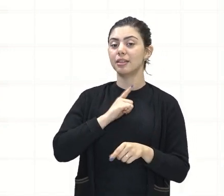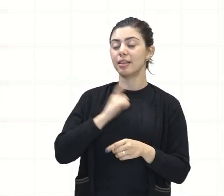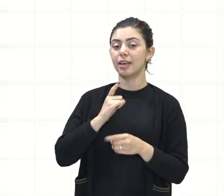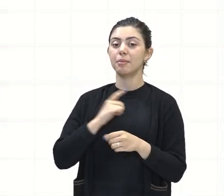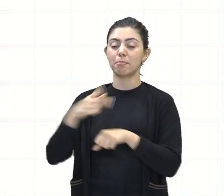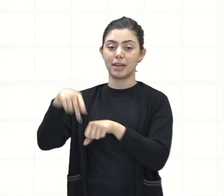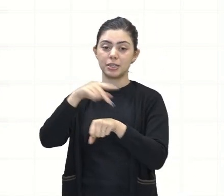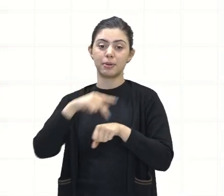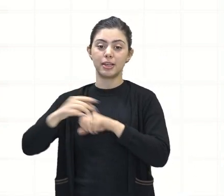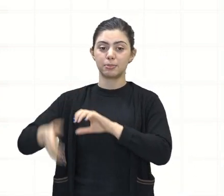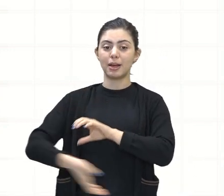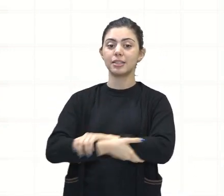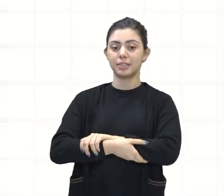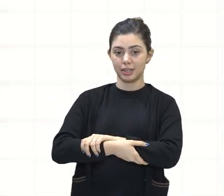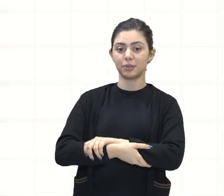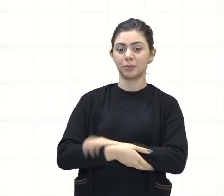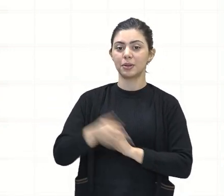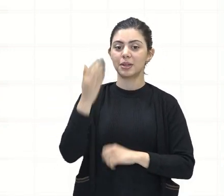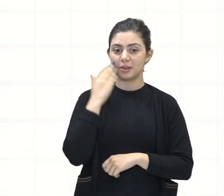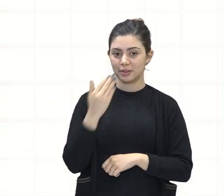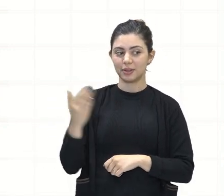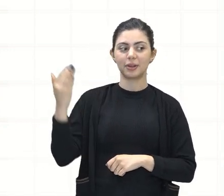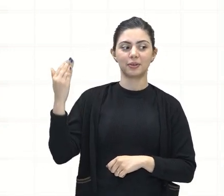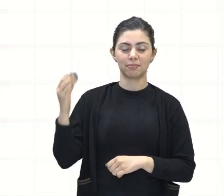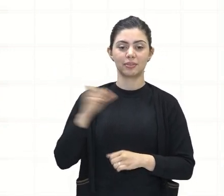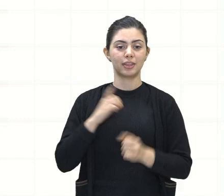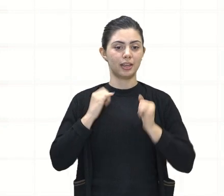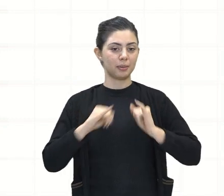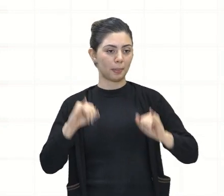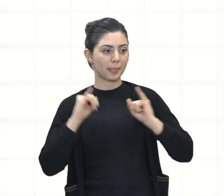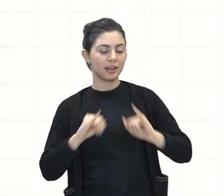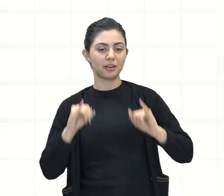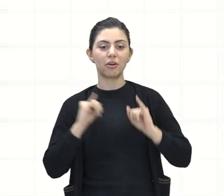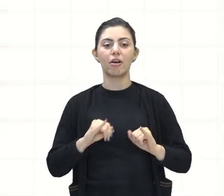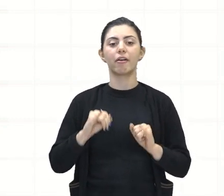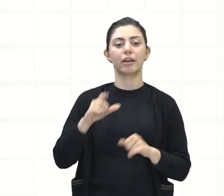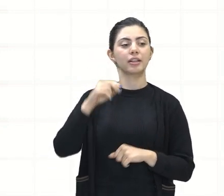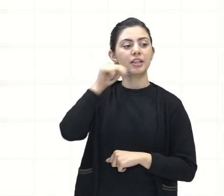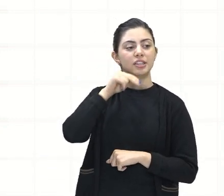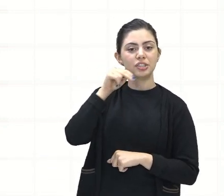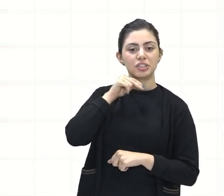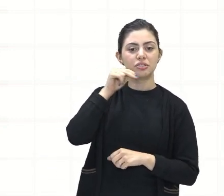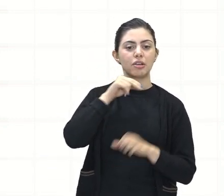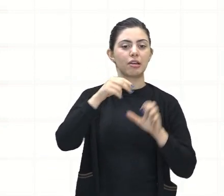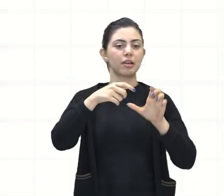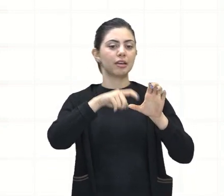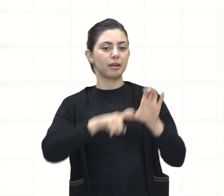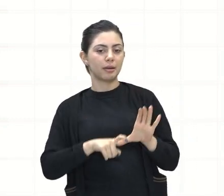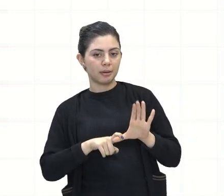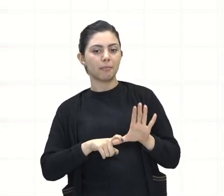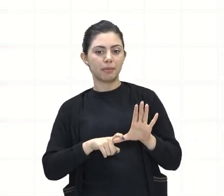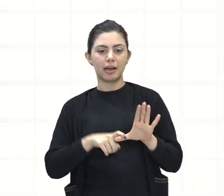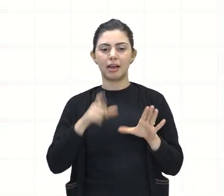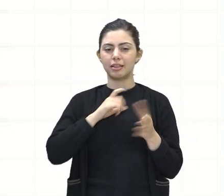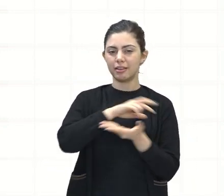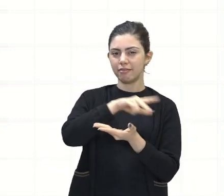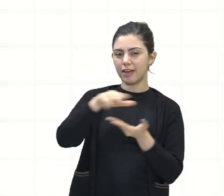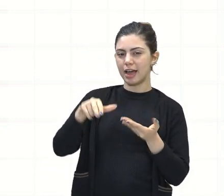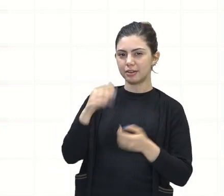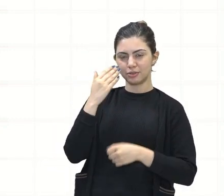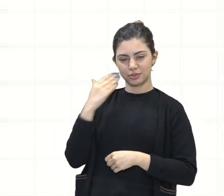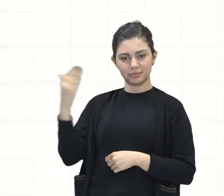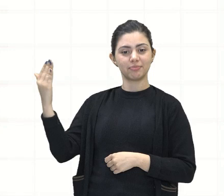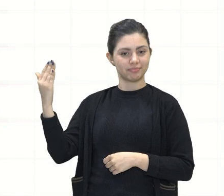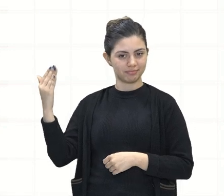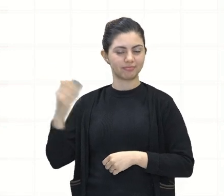a Argélia, a Nigéria, o Gabão, Angola, Guiné Equatorial e também o Congo, certo? Fazem parte